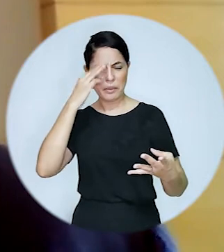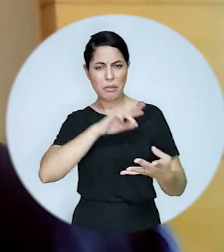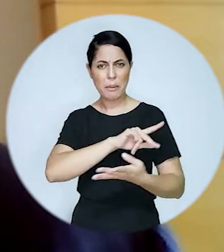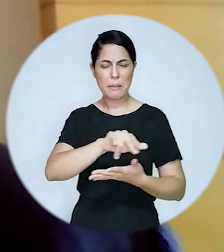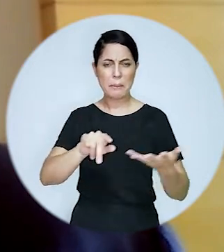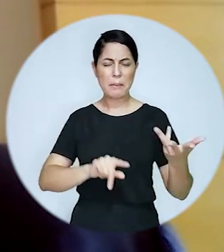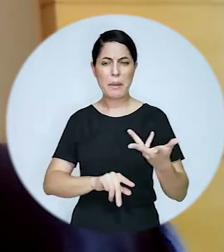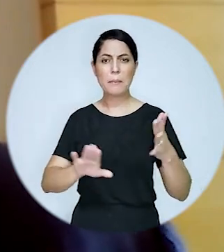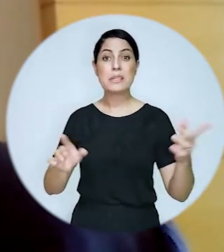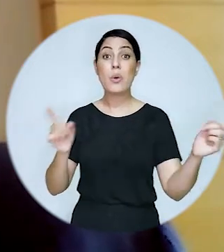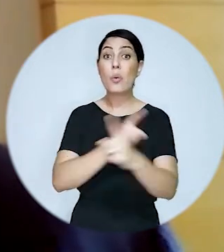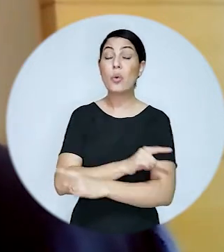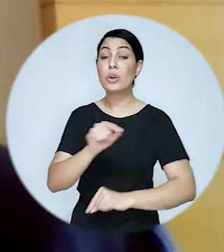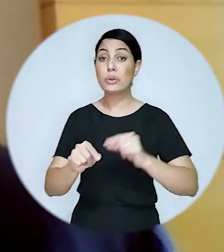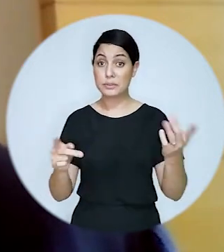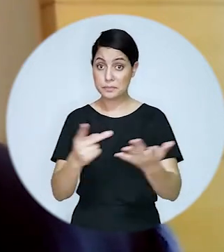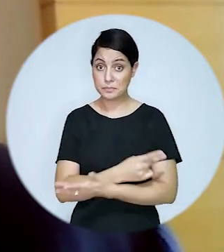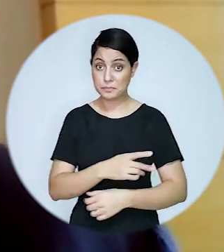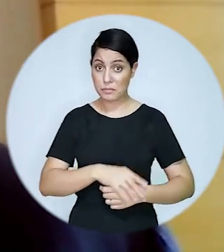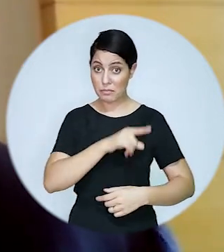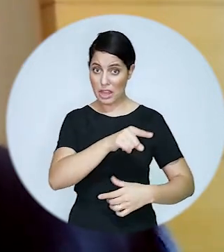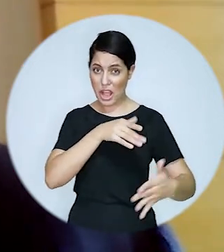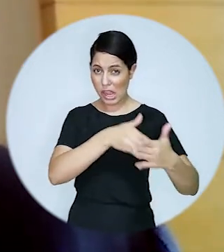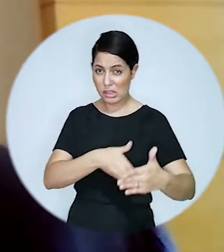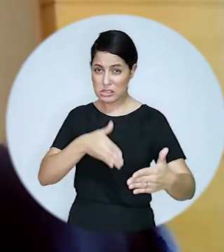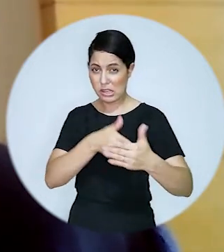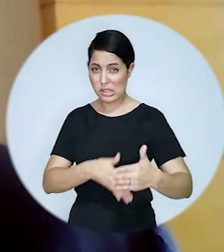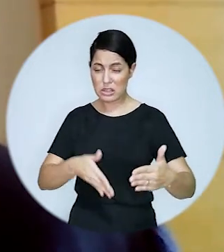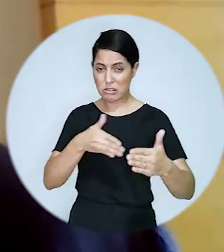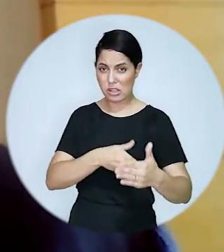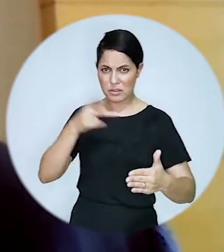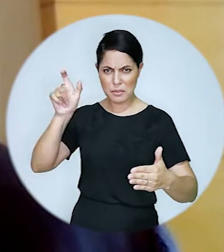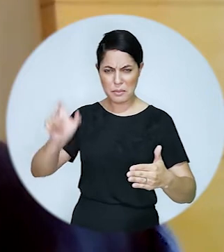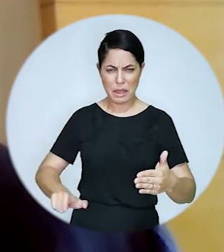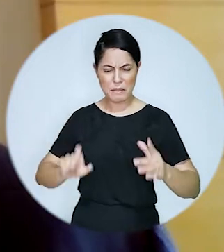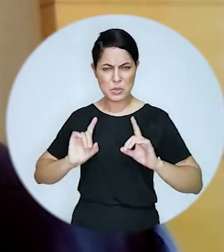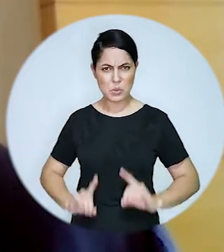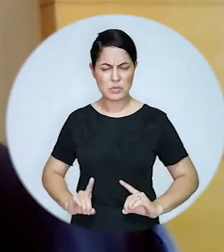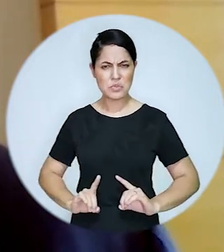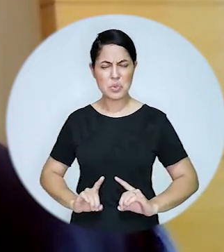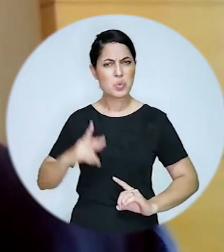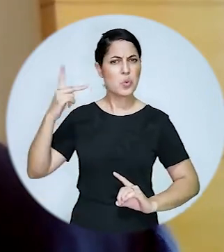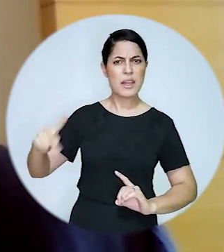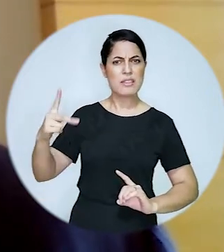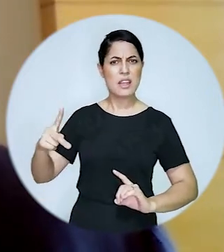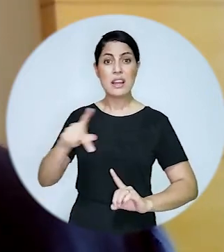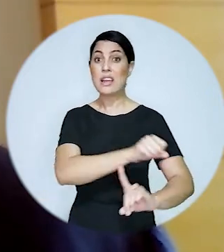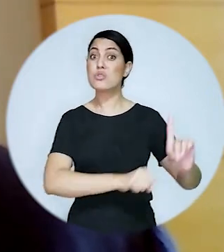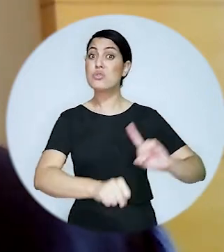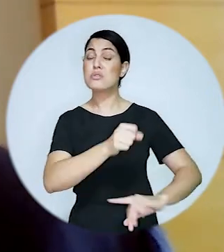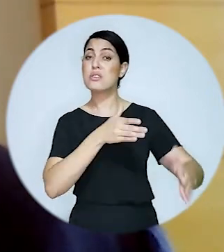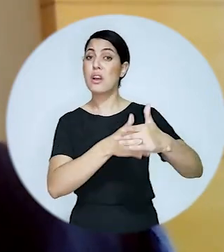mental e na verdade o que a gente constata é o contrário esses impedimentos esses obstáculos essas